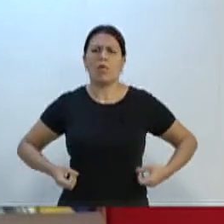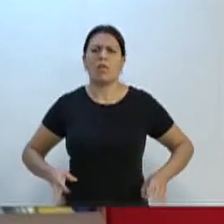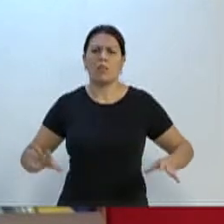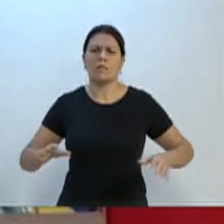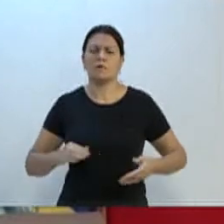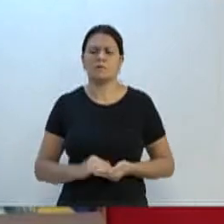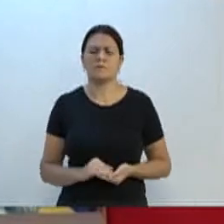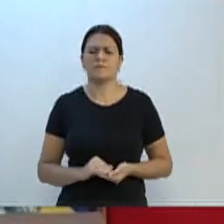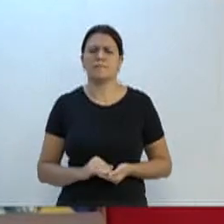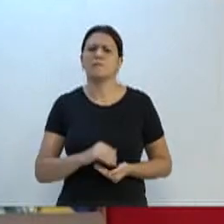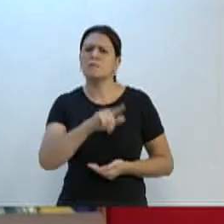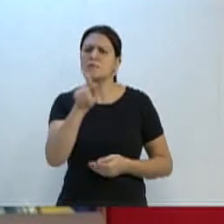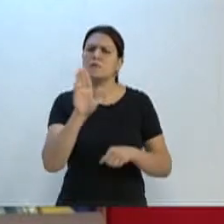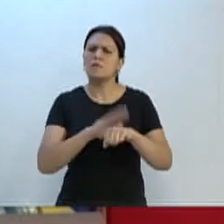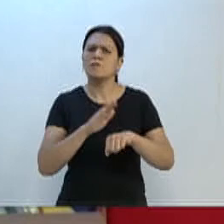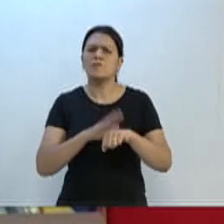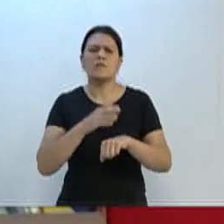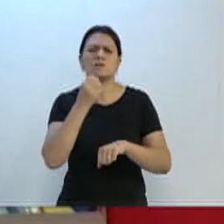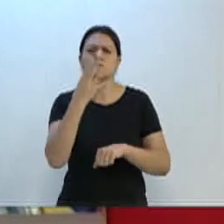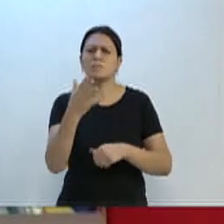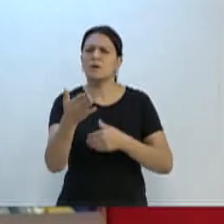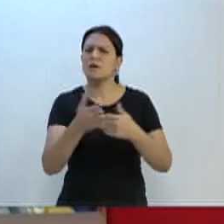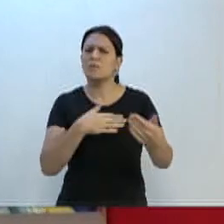Senhores, façam sempre o bem e nunca olhem a quem.